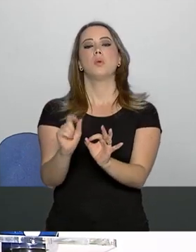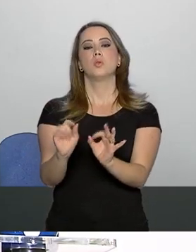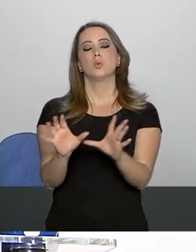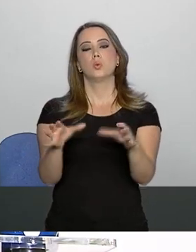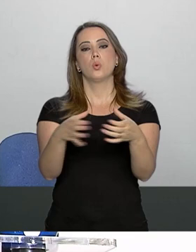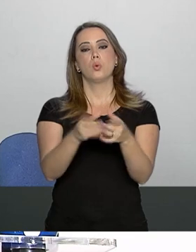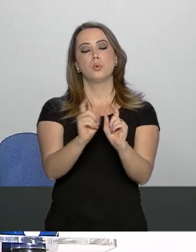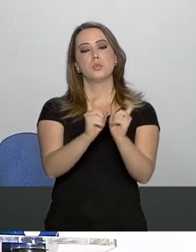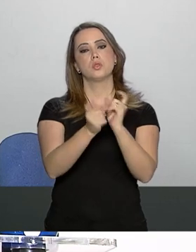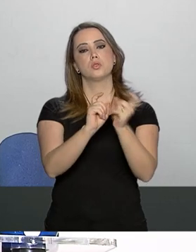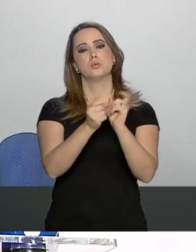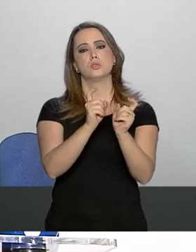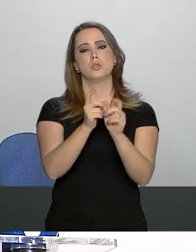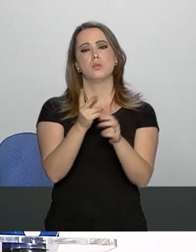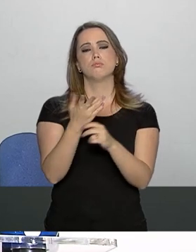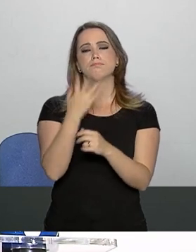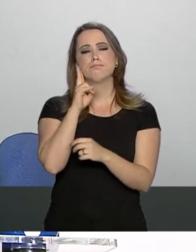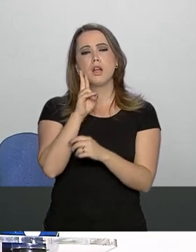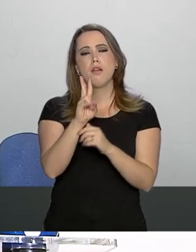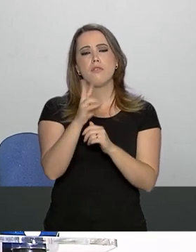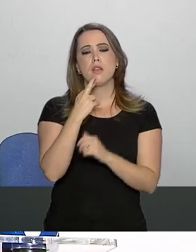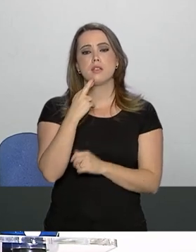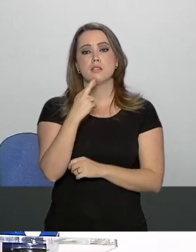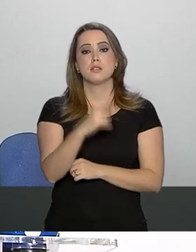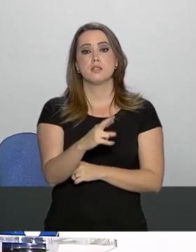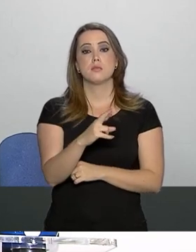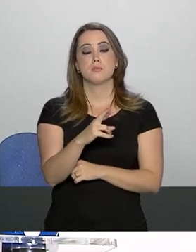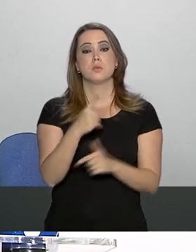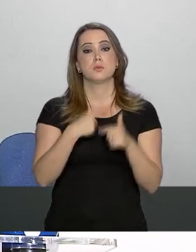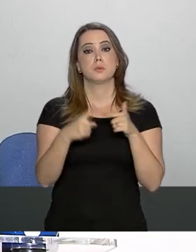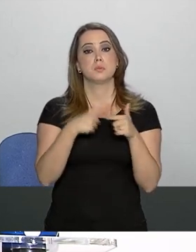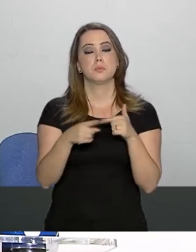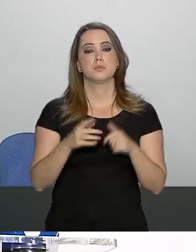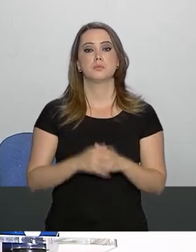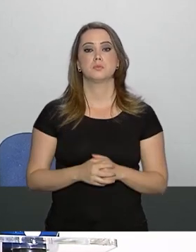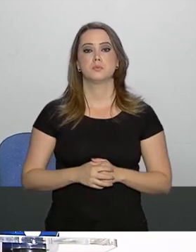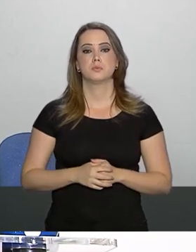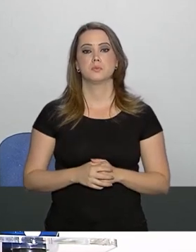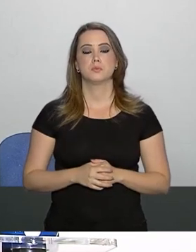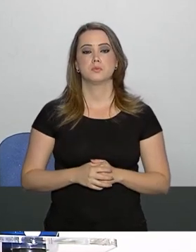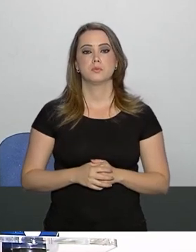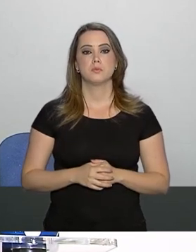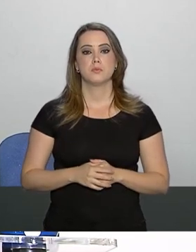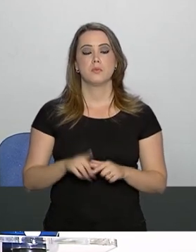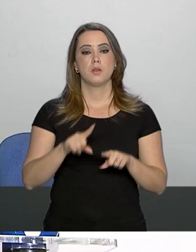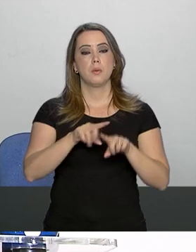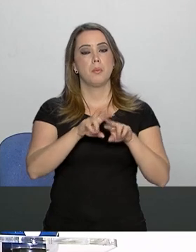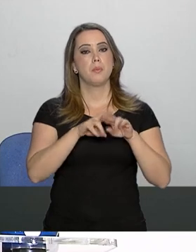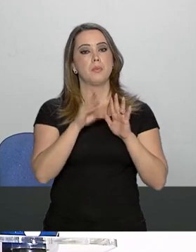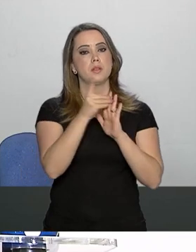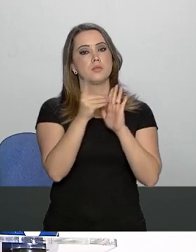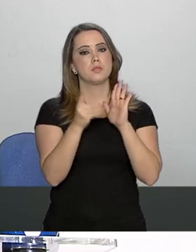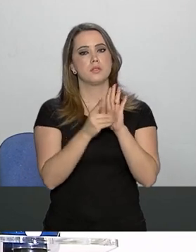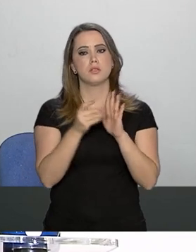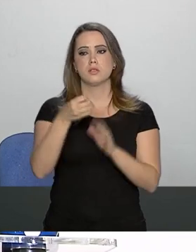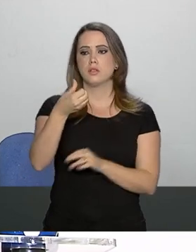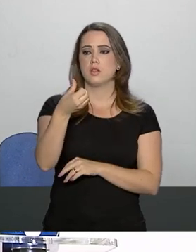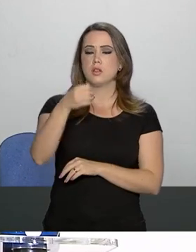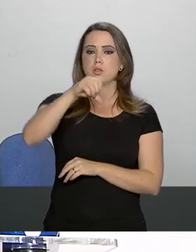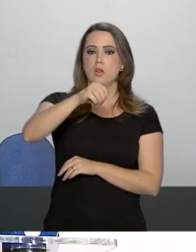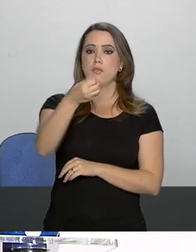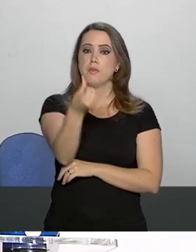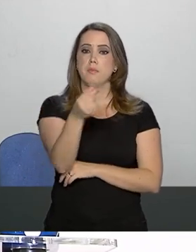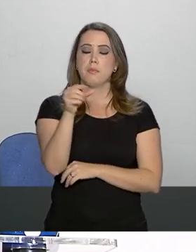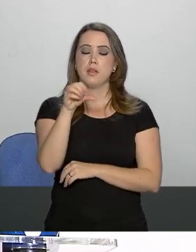Comitê de Gestão e Avaliação de Respostas a Desastres, pelos decretos 9691